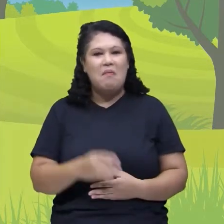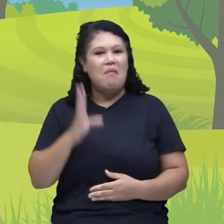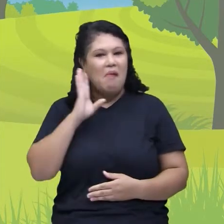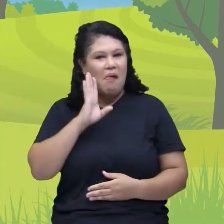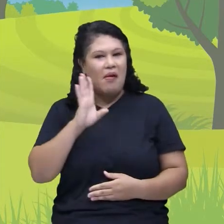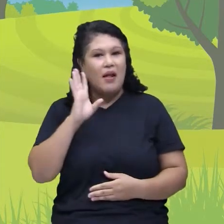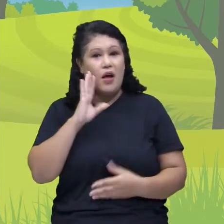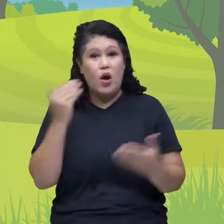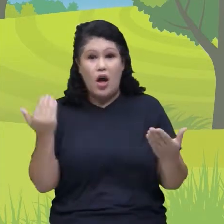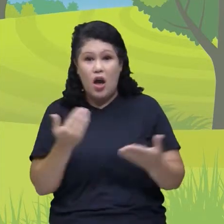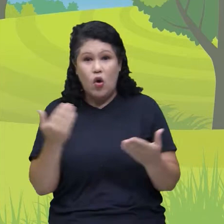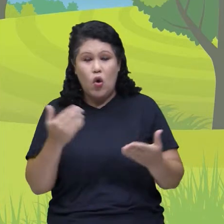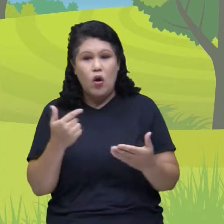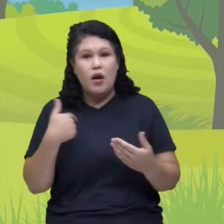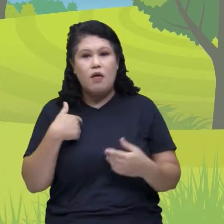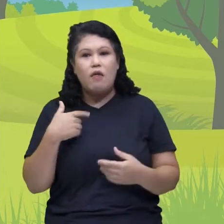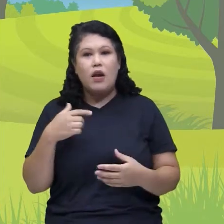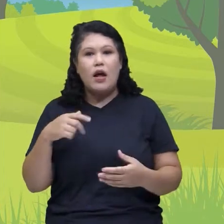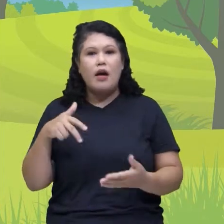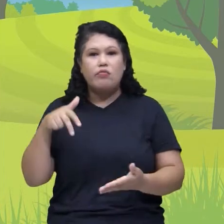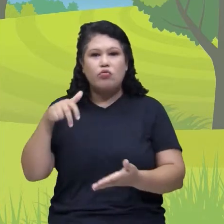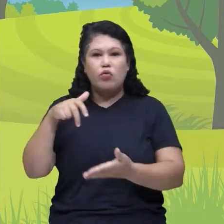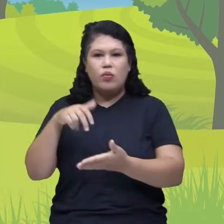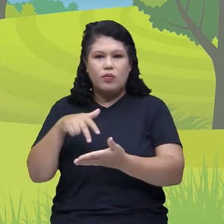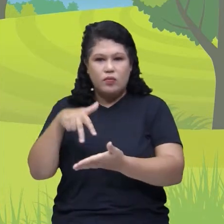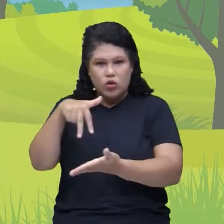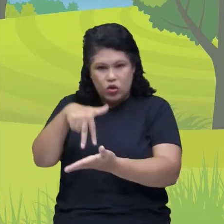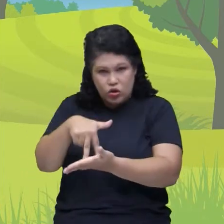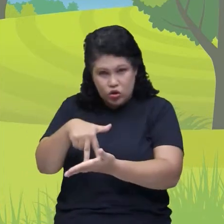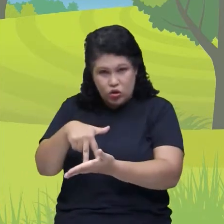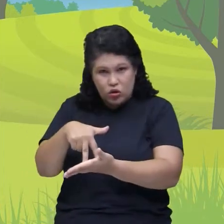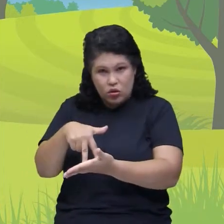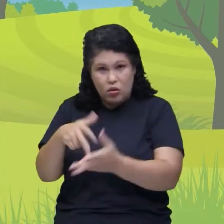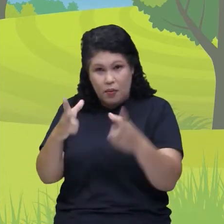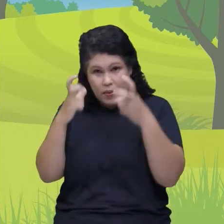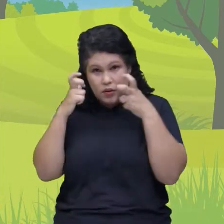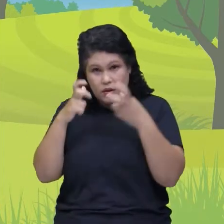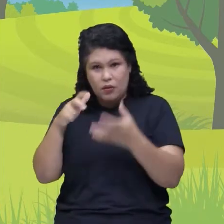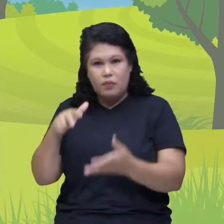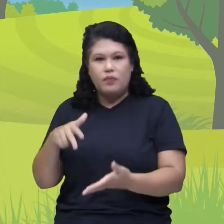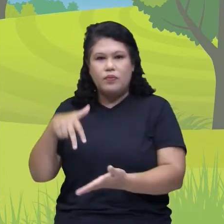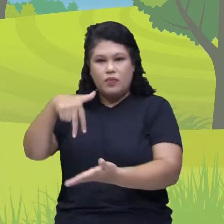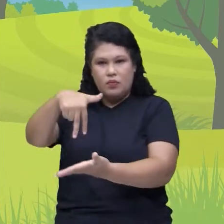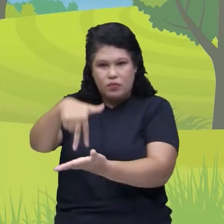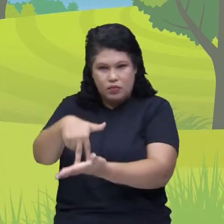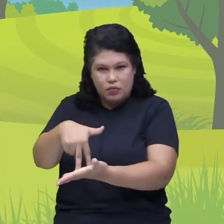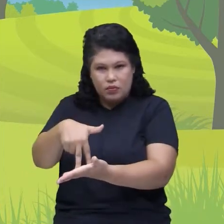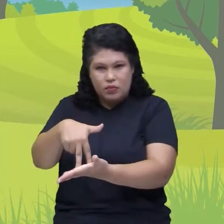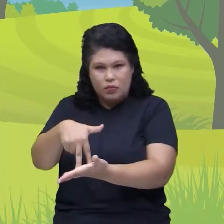Agora, quando eu falar posição de escuta, todo mundo vai ficar na posição de escuta. Vamos lá? Posição de escuta!